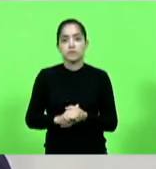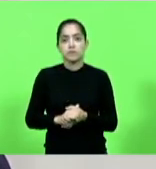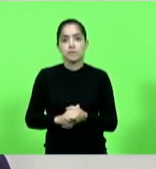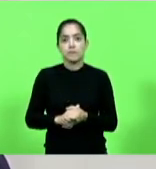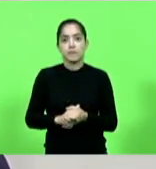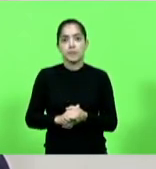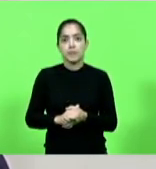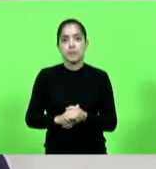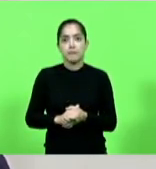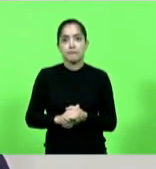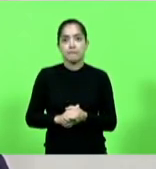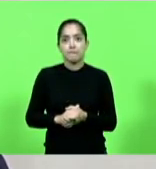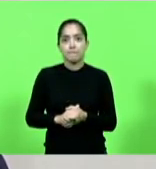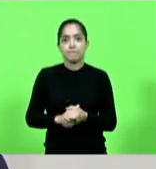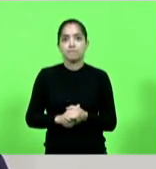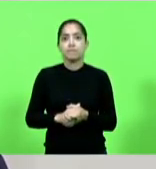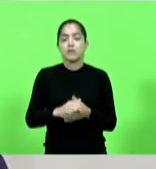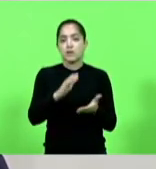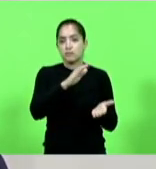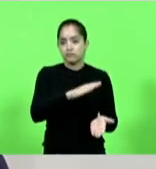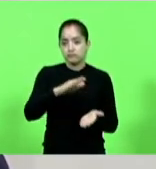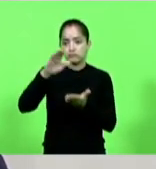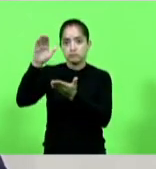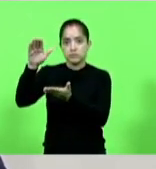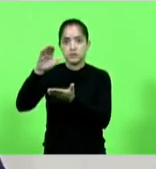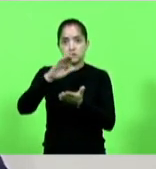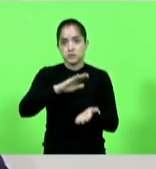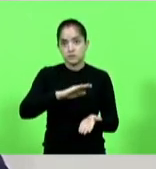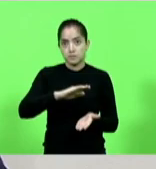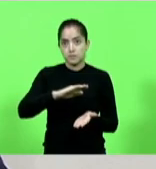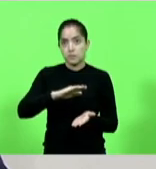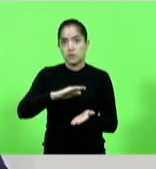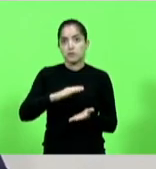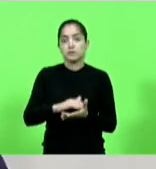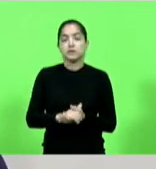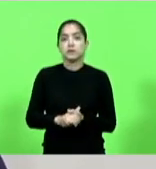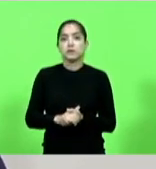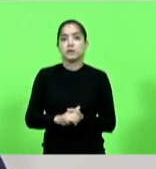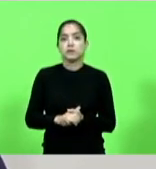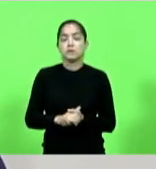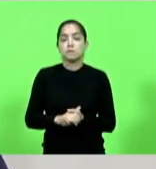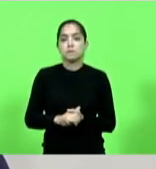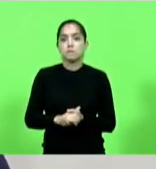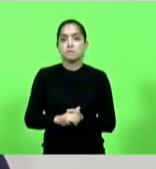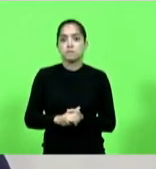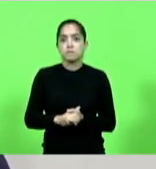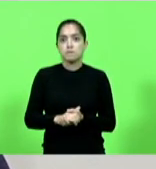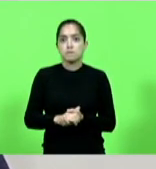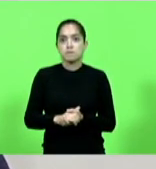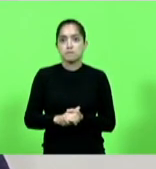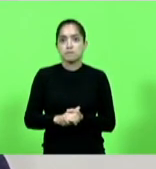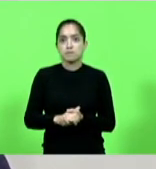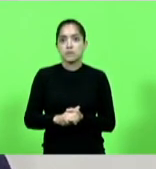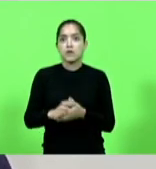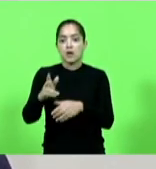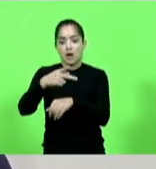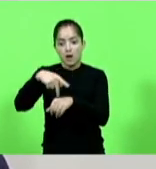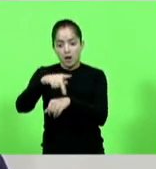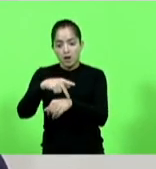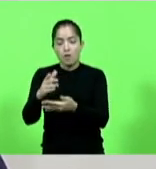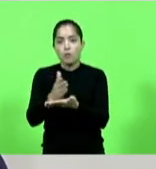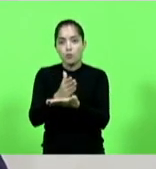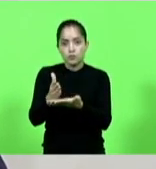que exporta não só para poucos países, mas